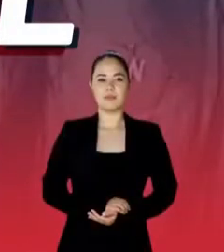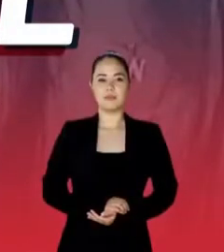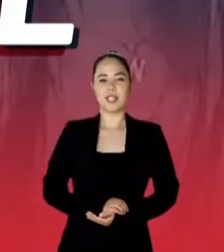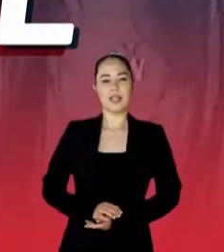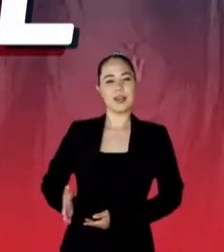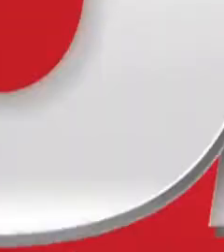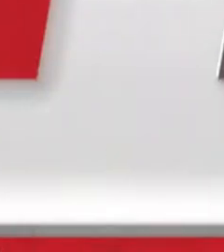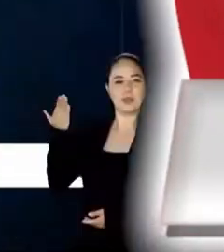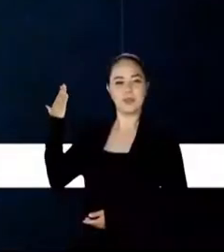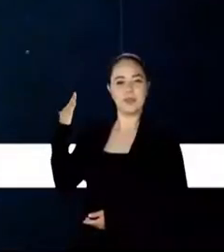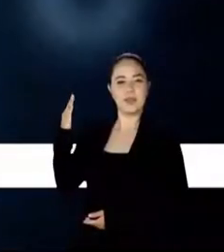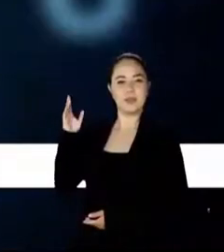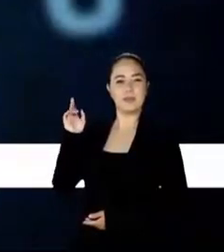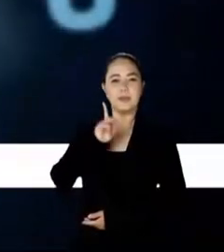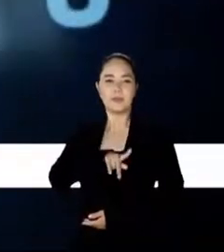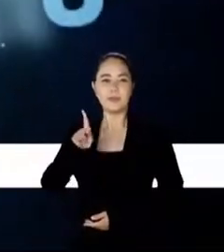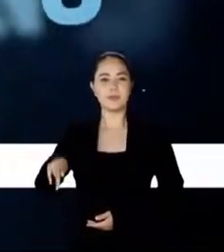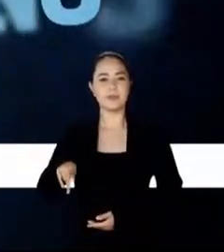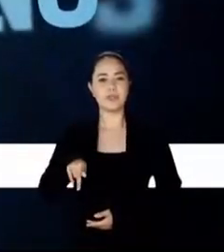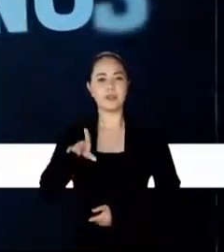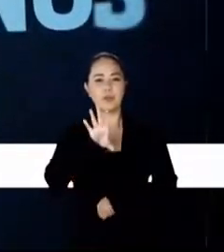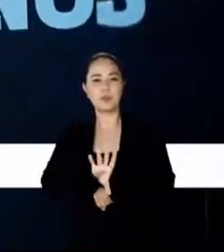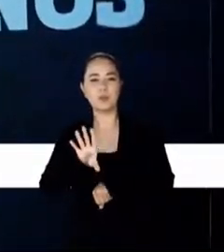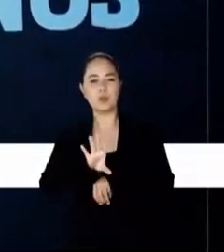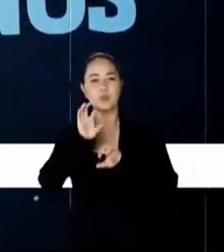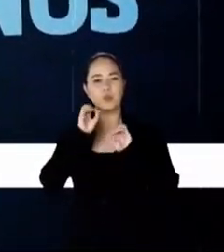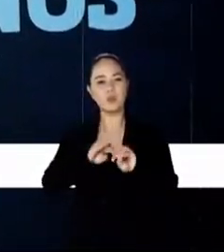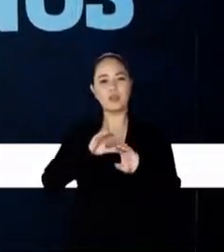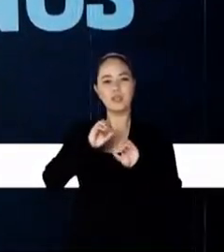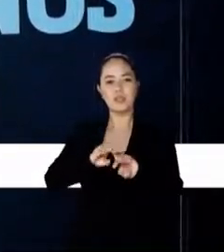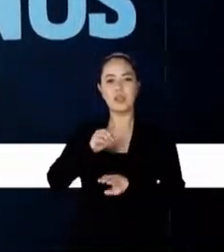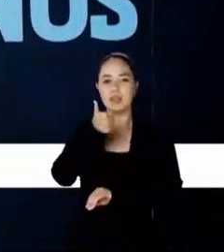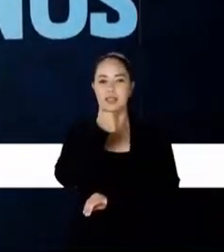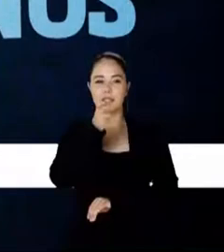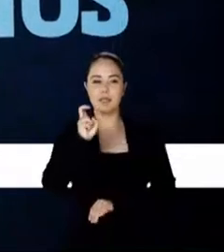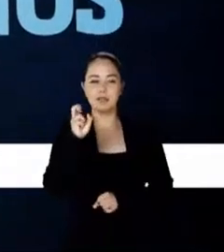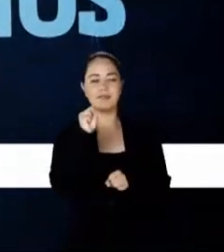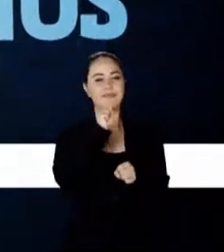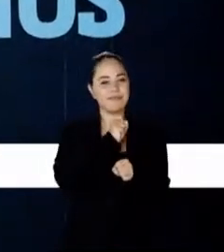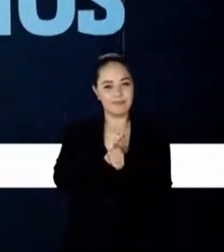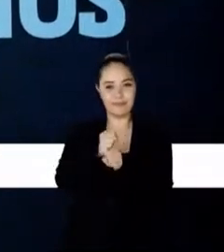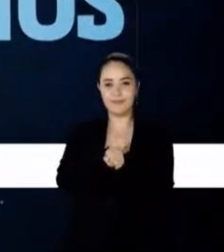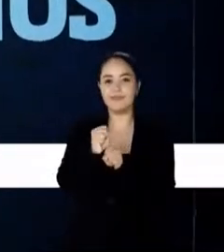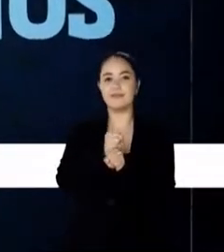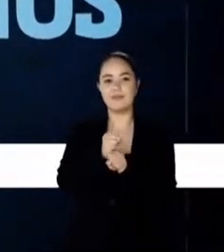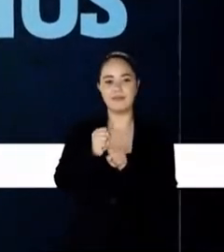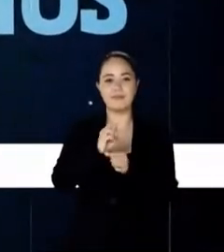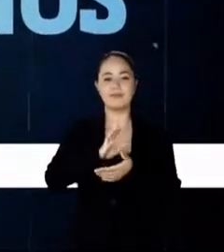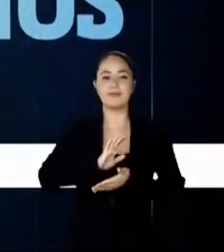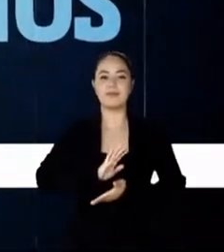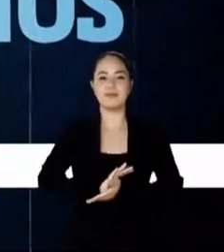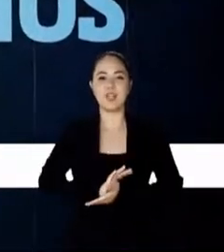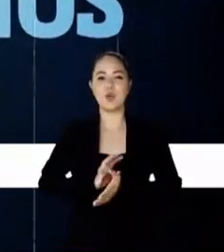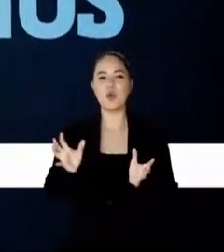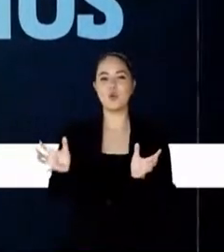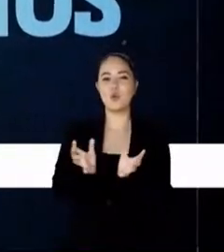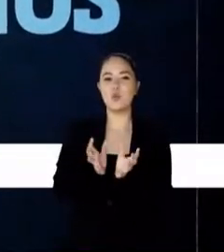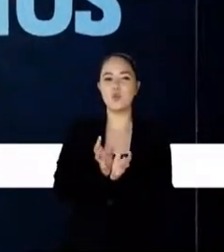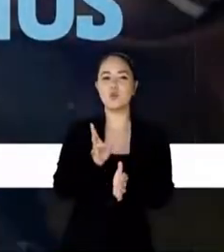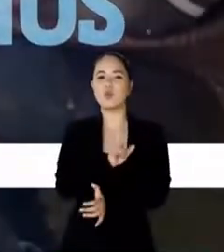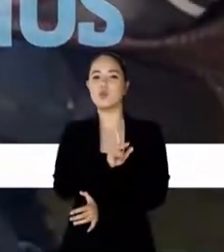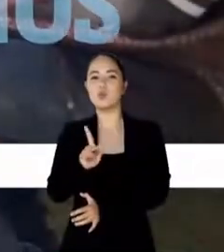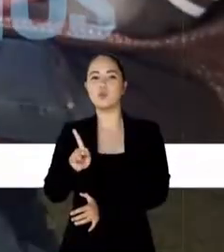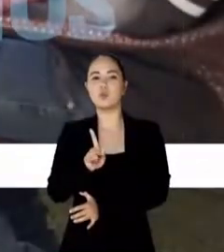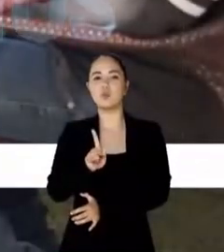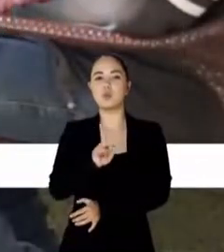Foi época, professor de cursinho, dei aula por 15 anos, um grupo